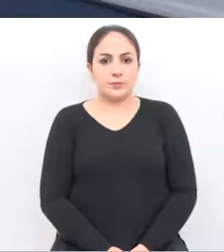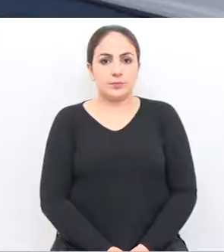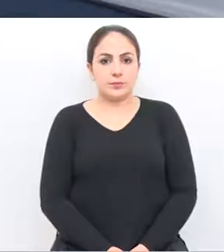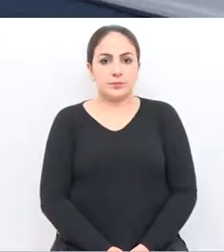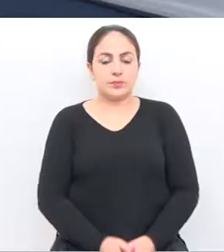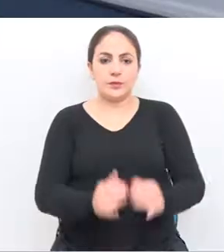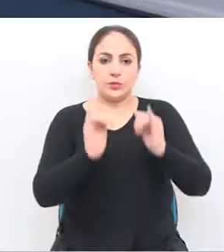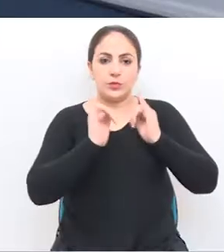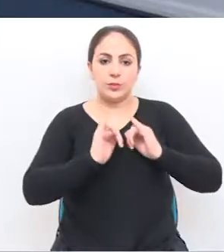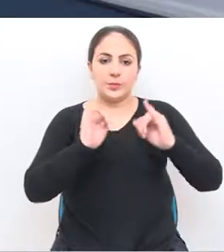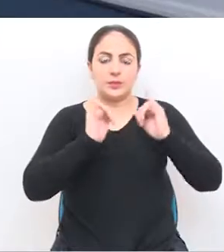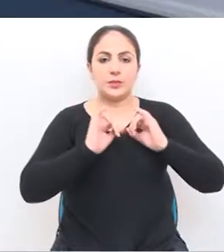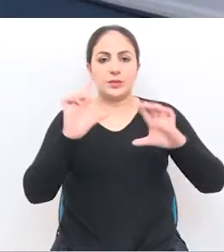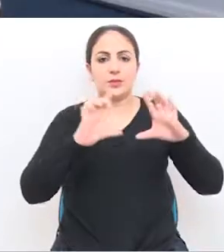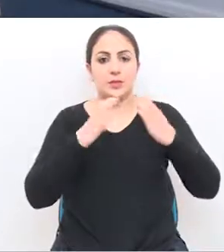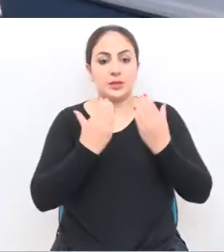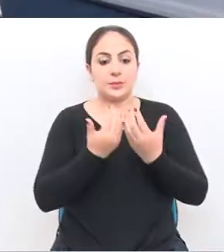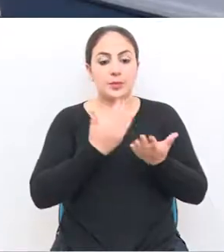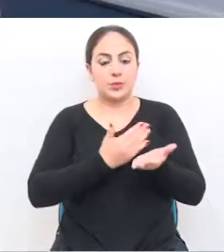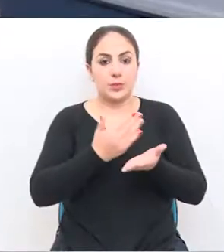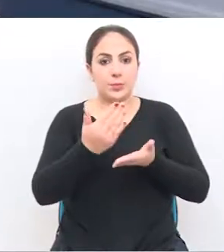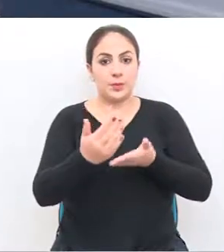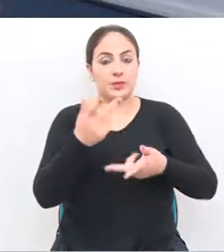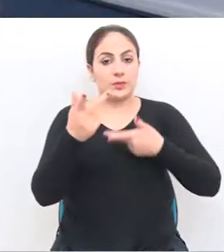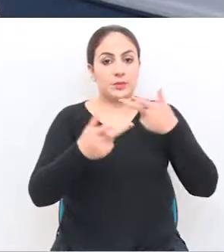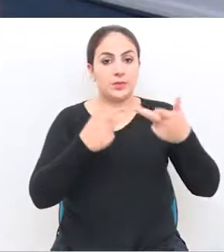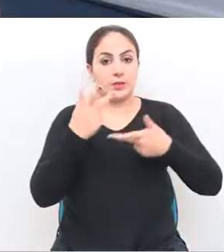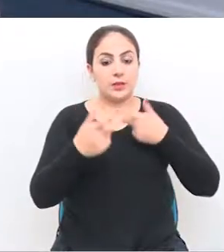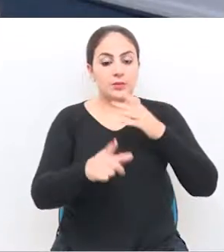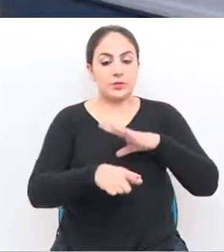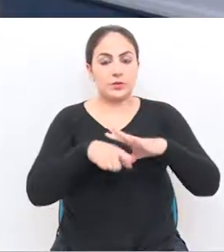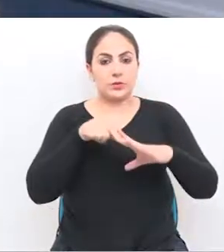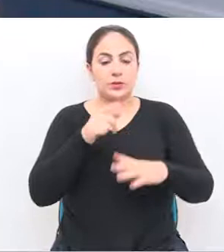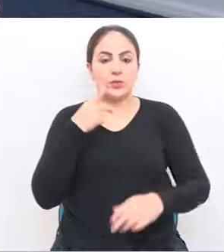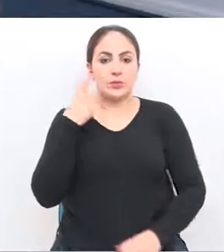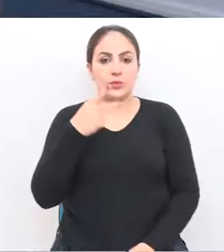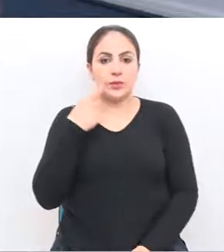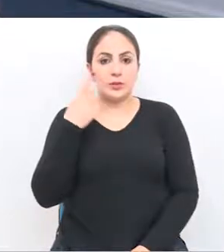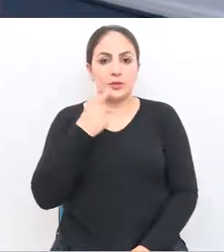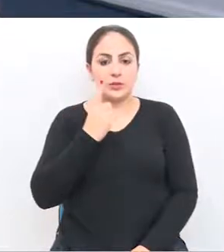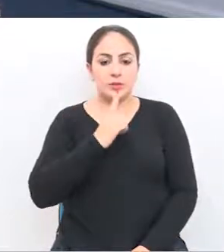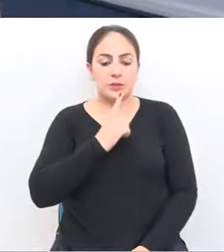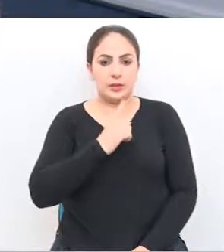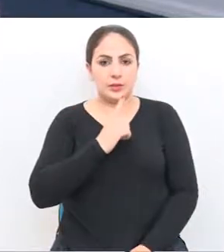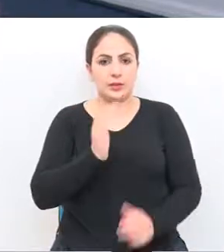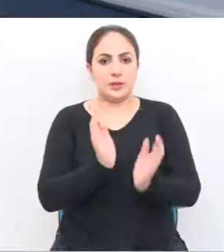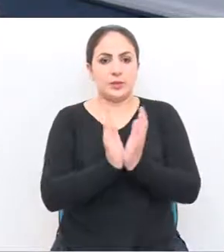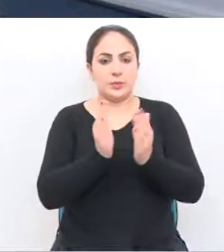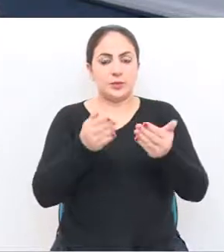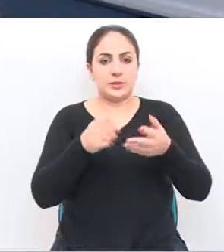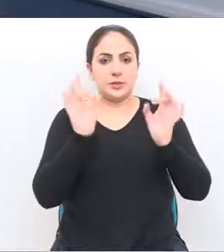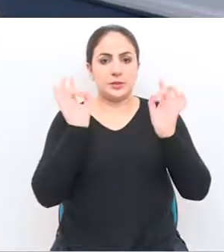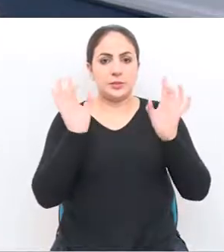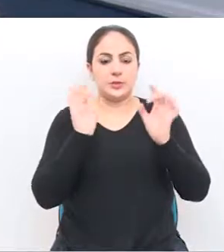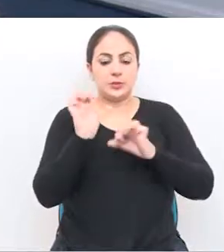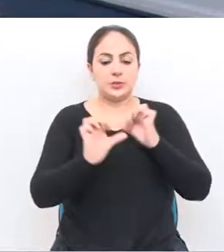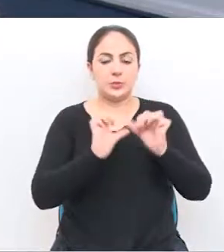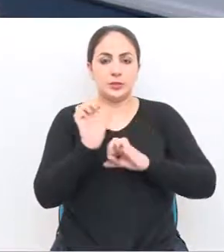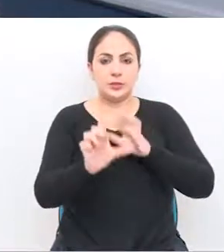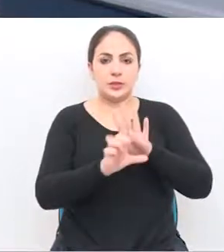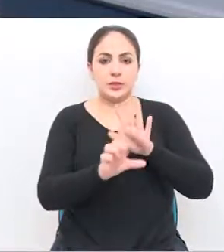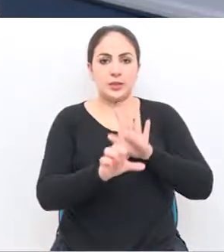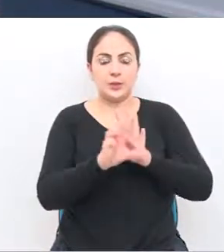O Jornal da Câmara começa informando que foram nomeados os vereadores que irão compor a comissão especial de